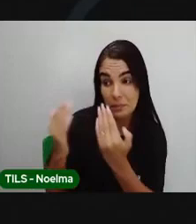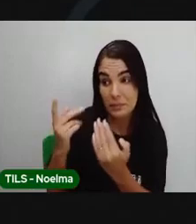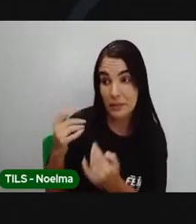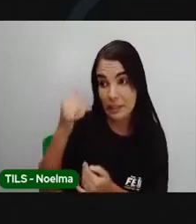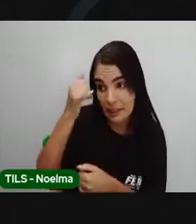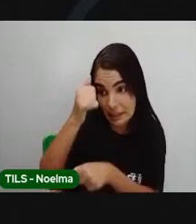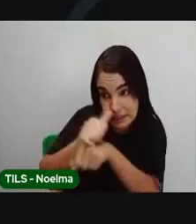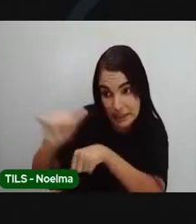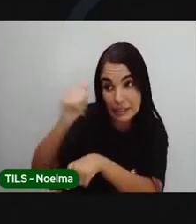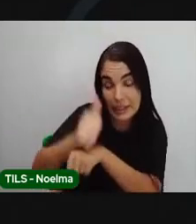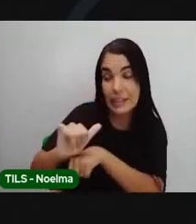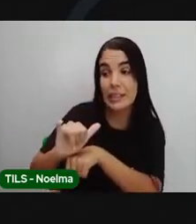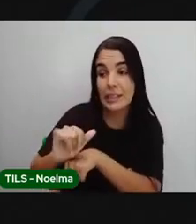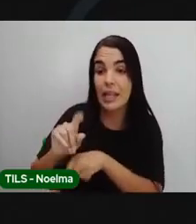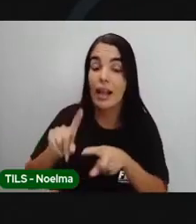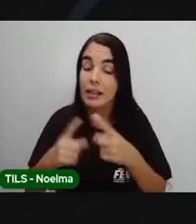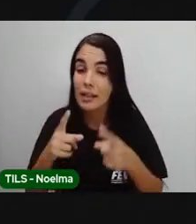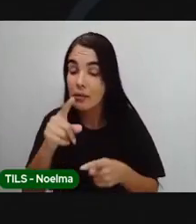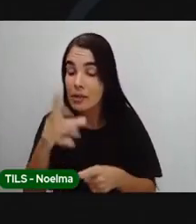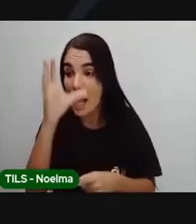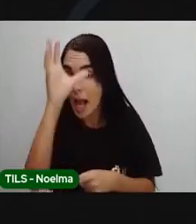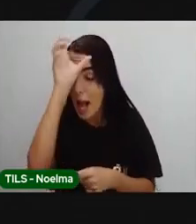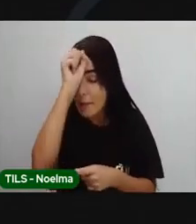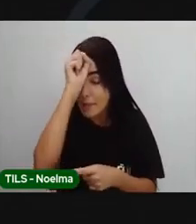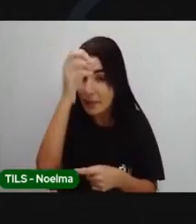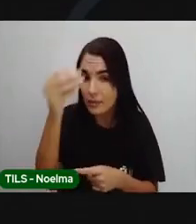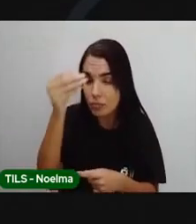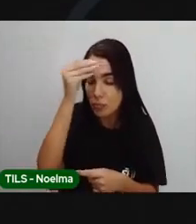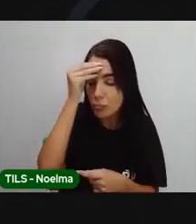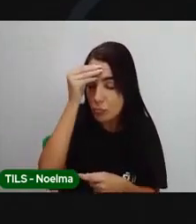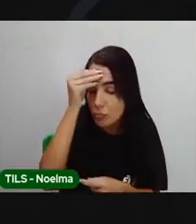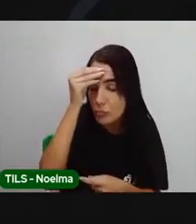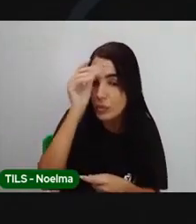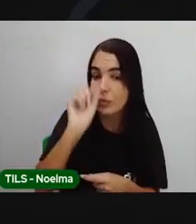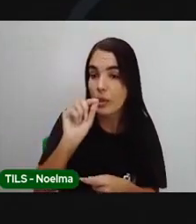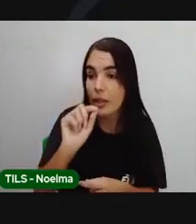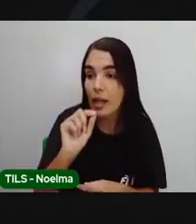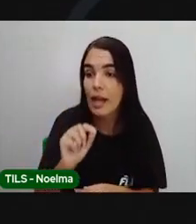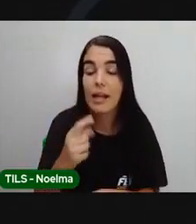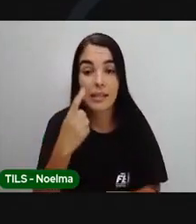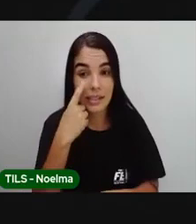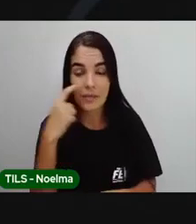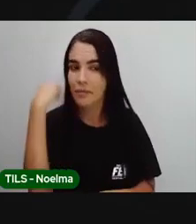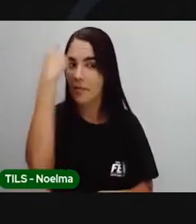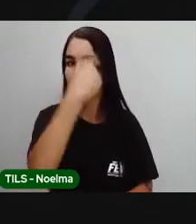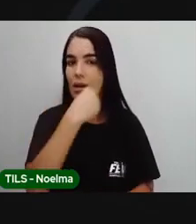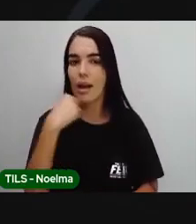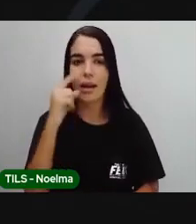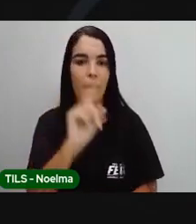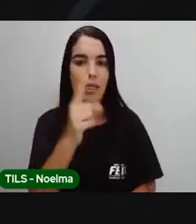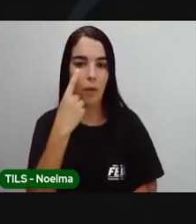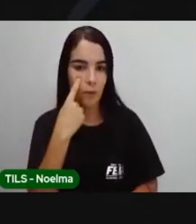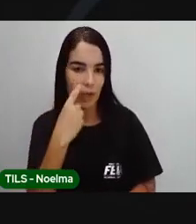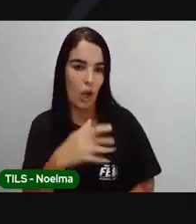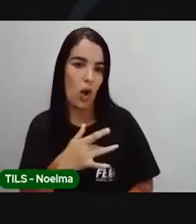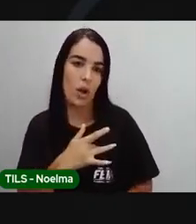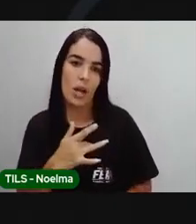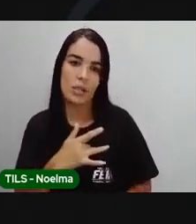Aproveita, pois, a lição e fica sabendo que Quem vê cara, não vê coração.